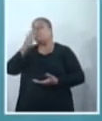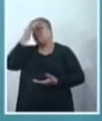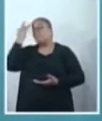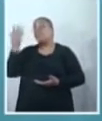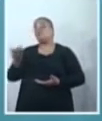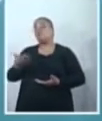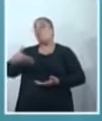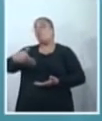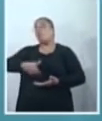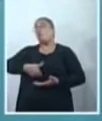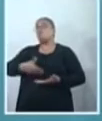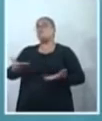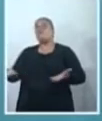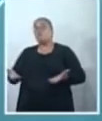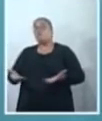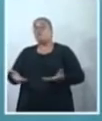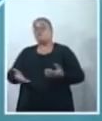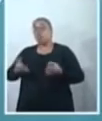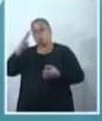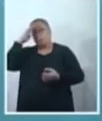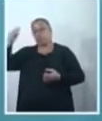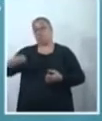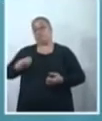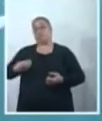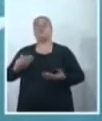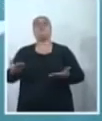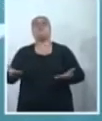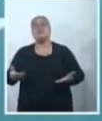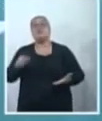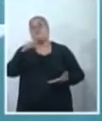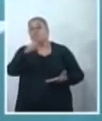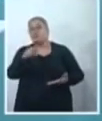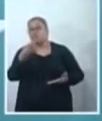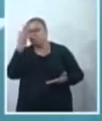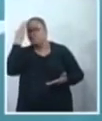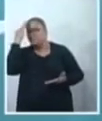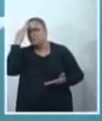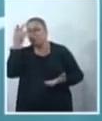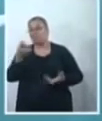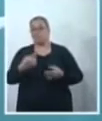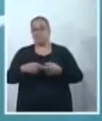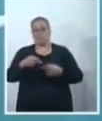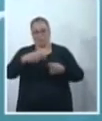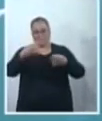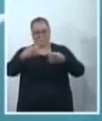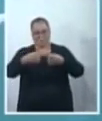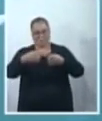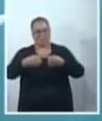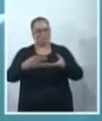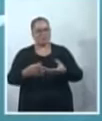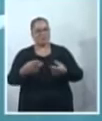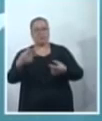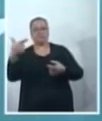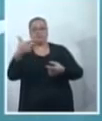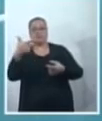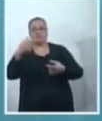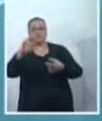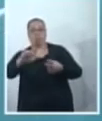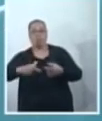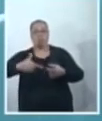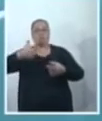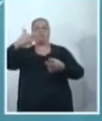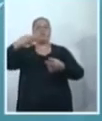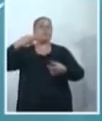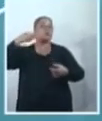pobre, condições básicas de sobrevivência. Nós estamos falando de uma cidade que é a segunda maior de Minas